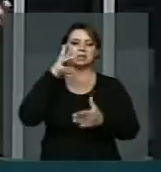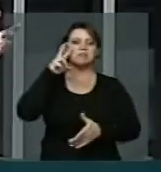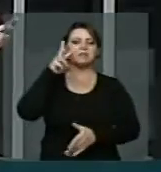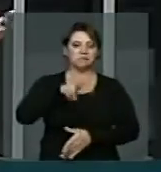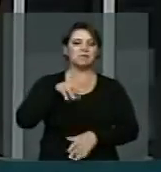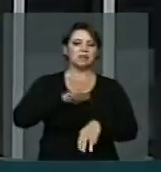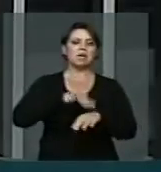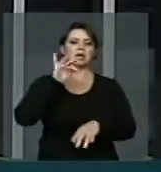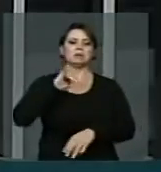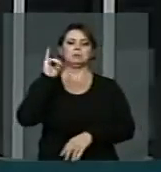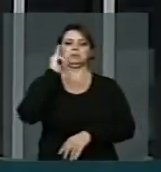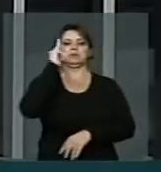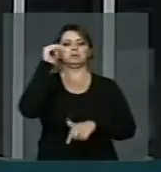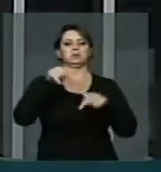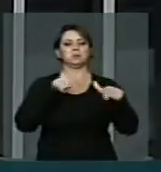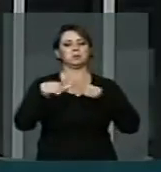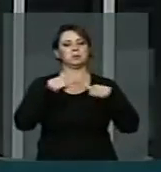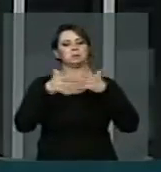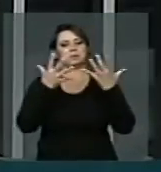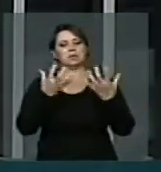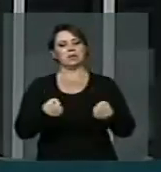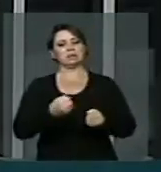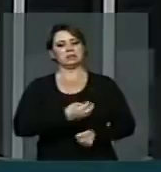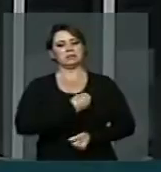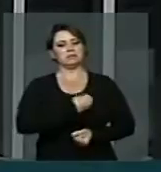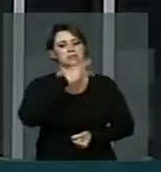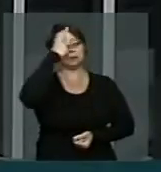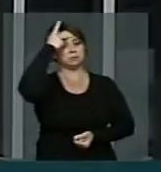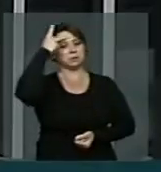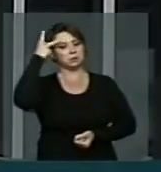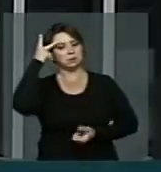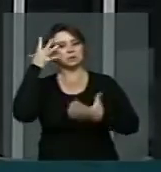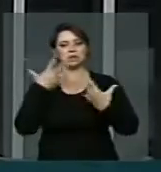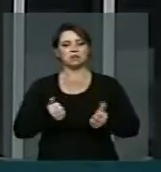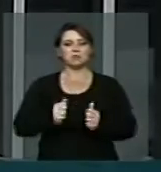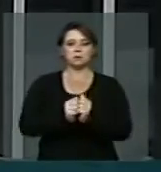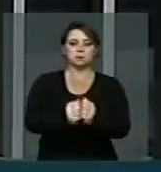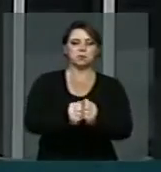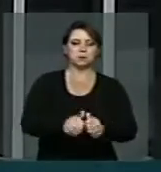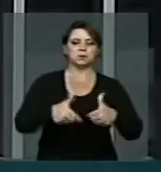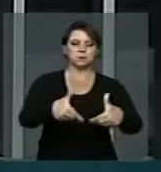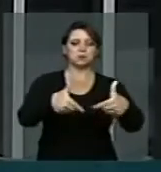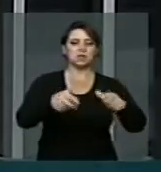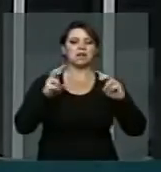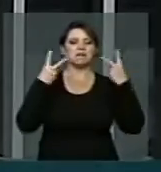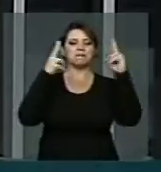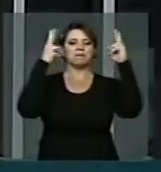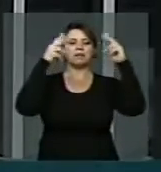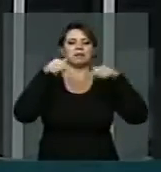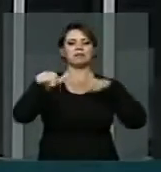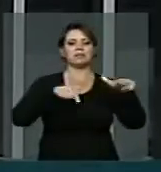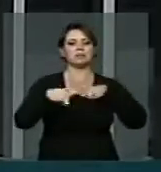permitem a vida humana. Assim seja, vamos juntos nessa luta. Viva a trabalhadora, viva o trabalhador.